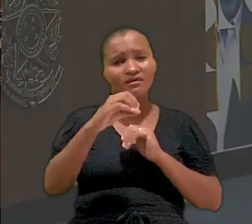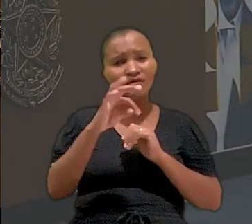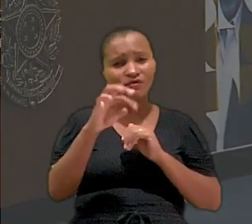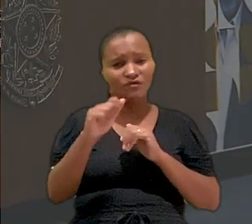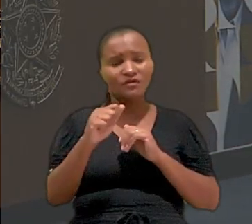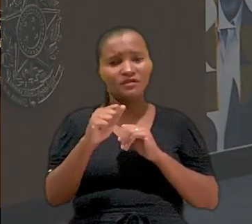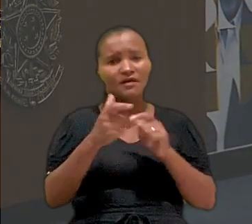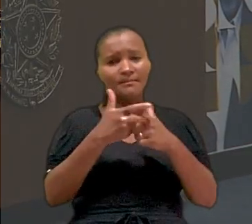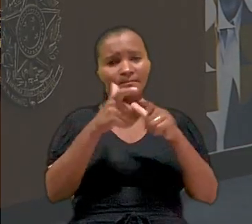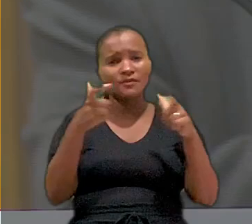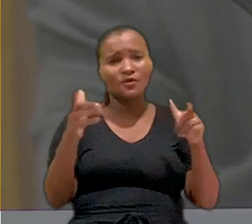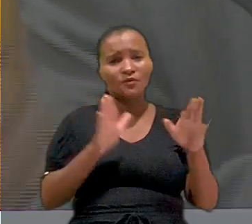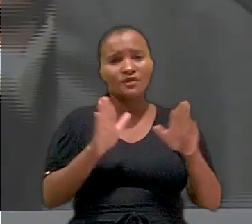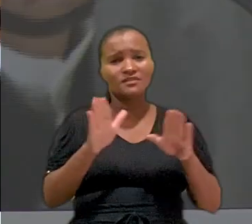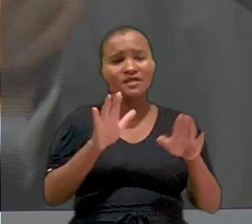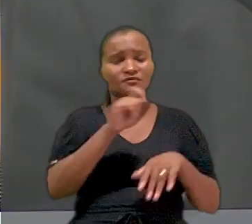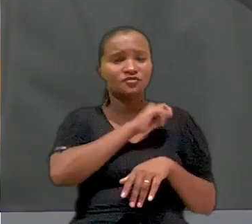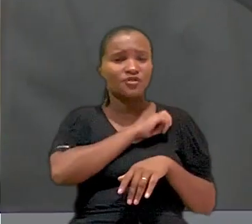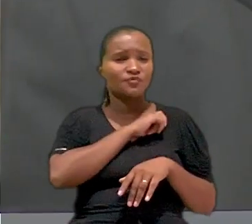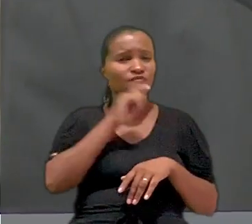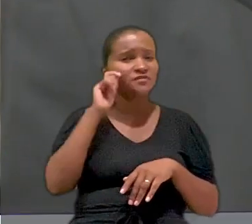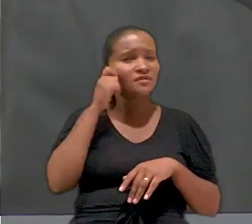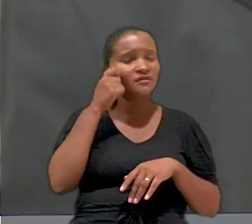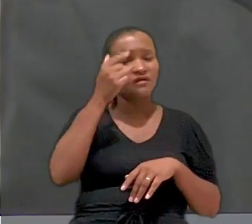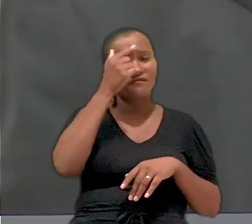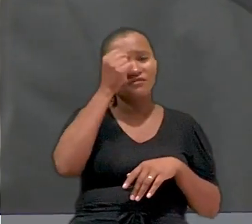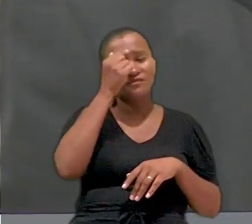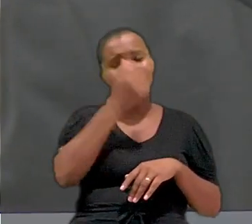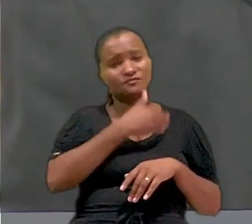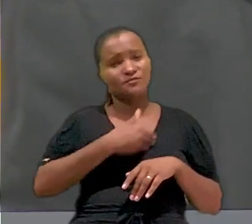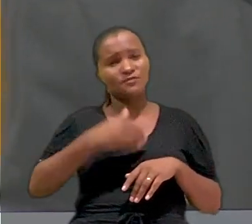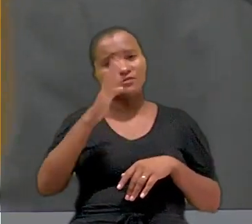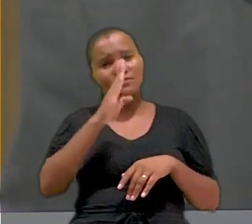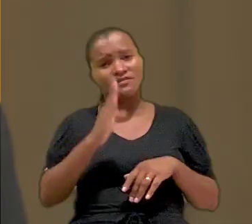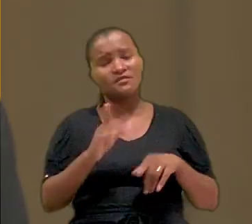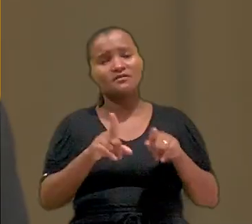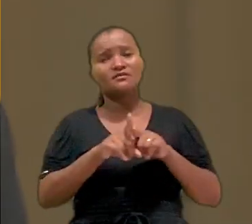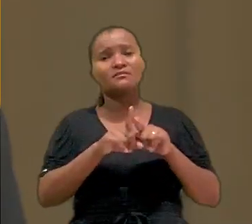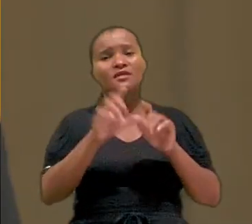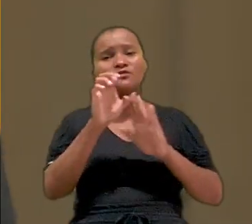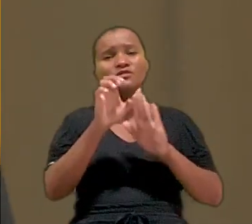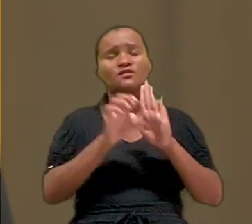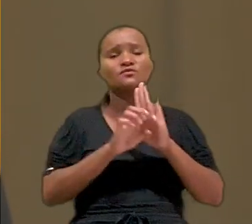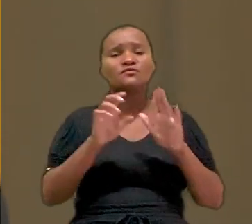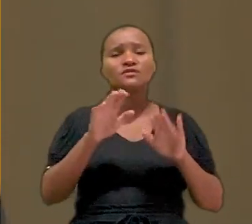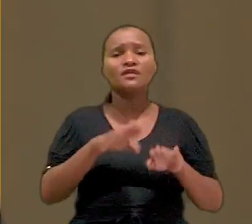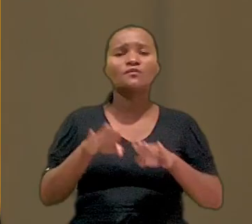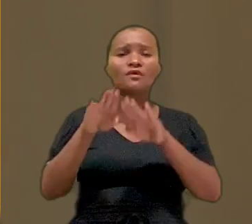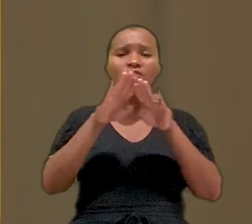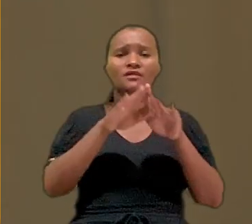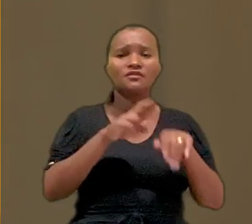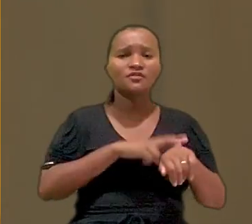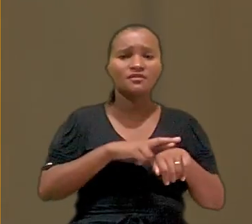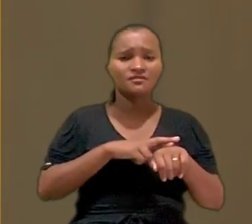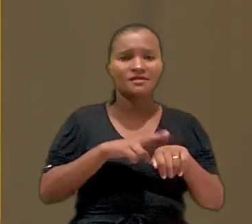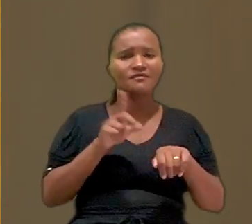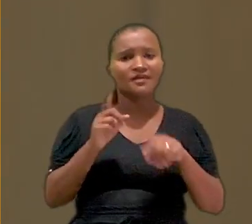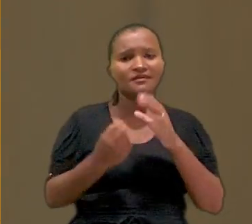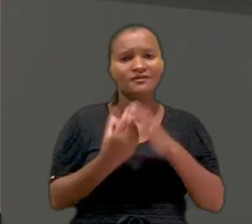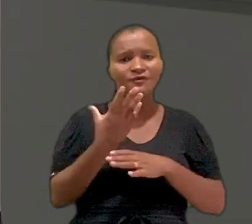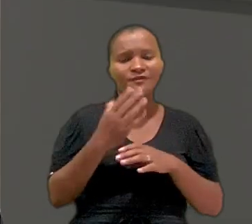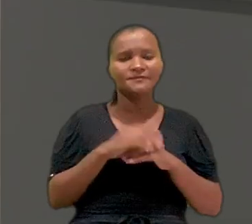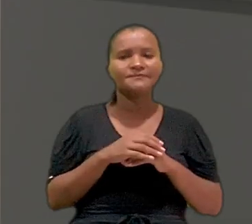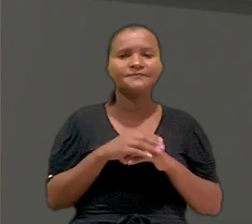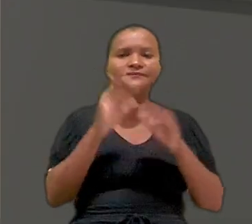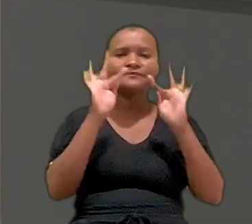ampliou o acesso de estudantes negros a universidades públicas brasileiras e o Estatuto da Igualdade Racial, do qual foi autor.